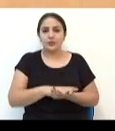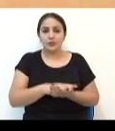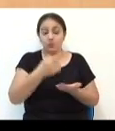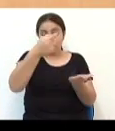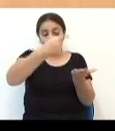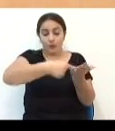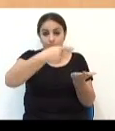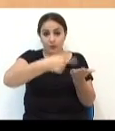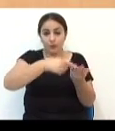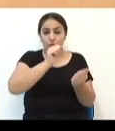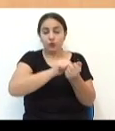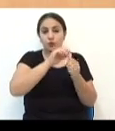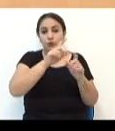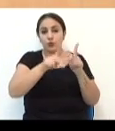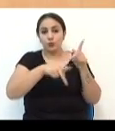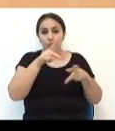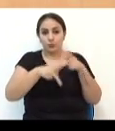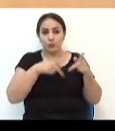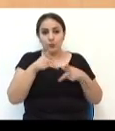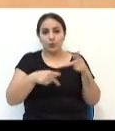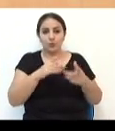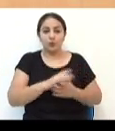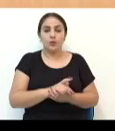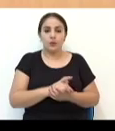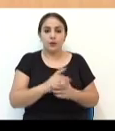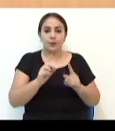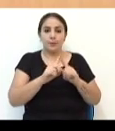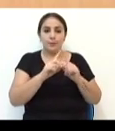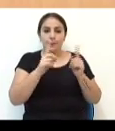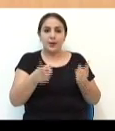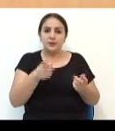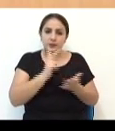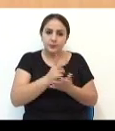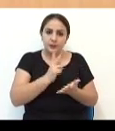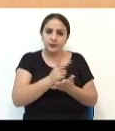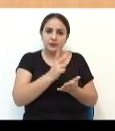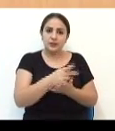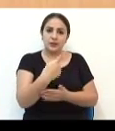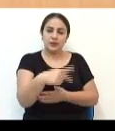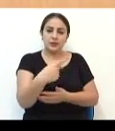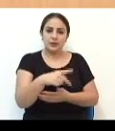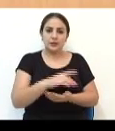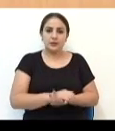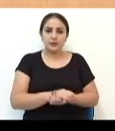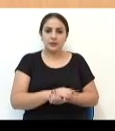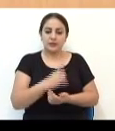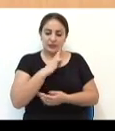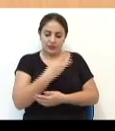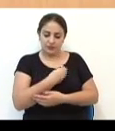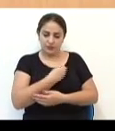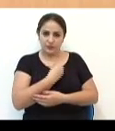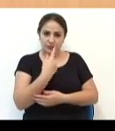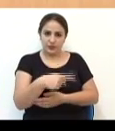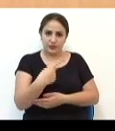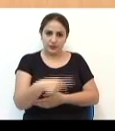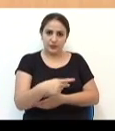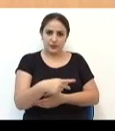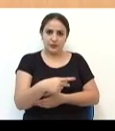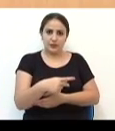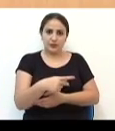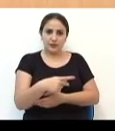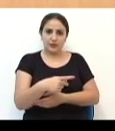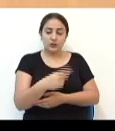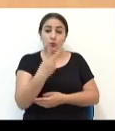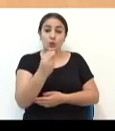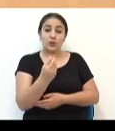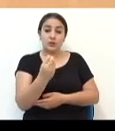de comprometimento com o povo. Eu, que nem digo assim, só tenho que agradecer a eles por estar aqui, estar aí no